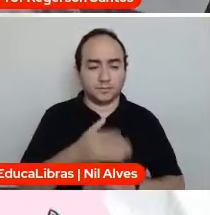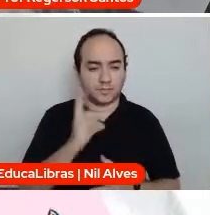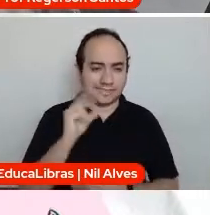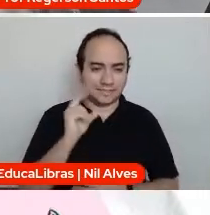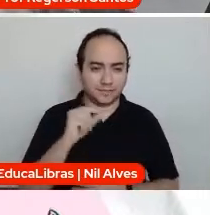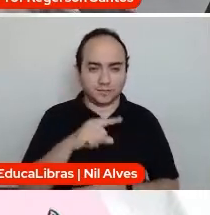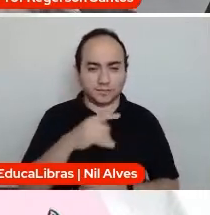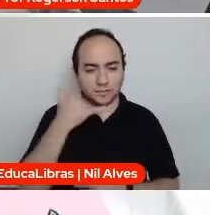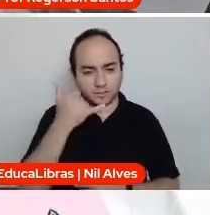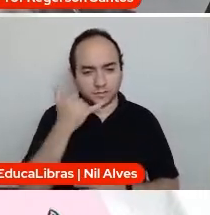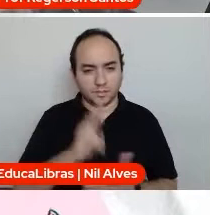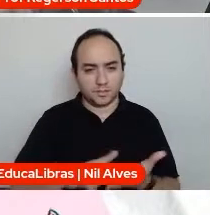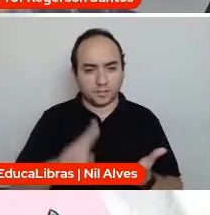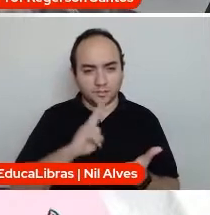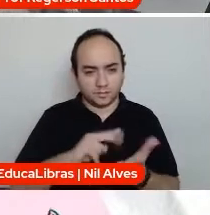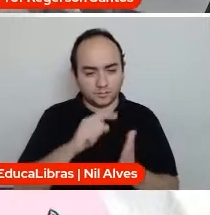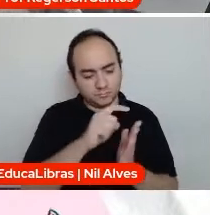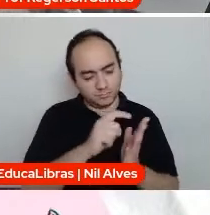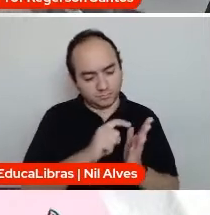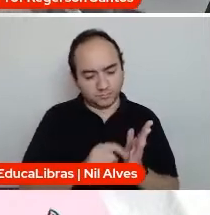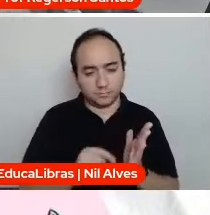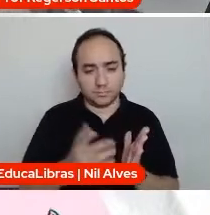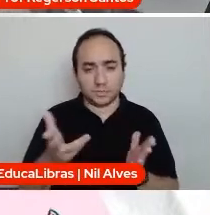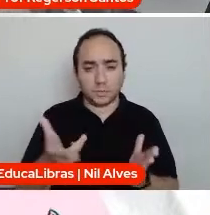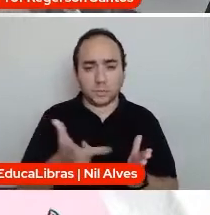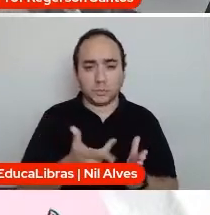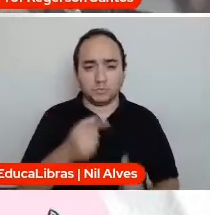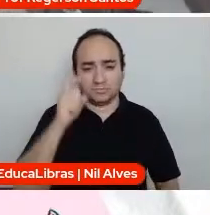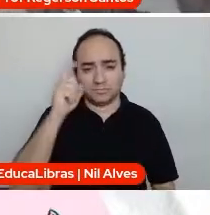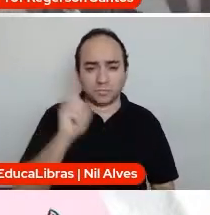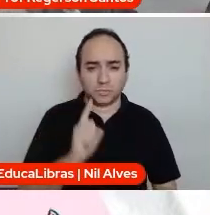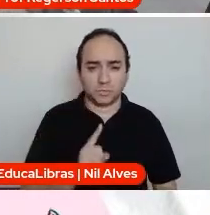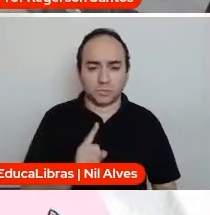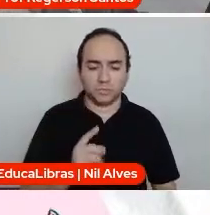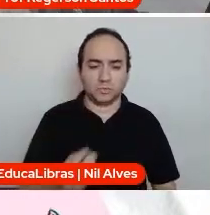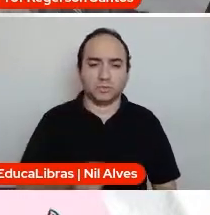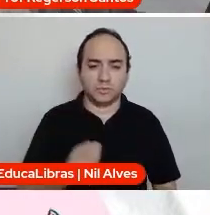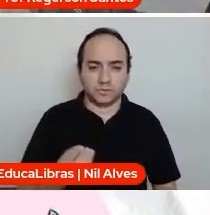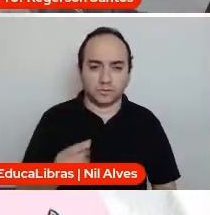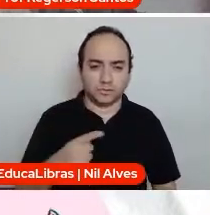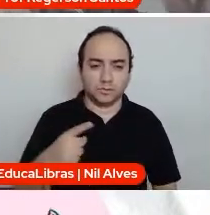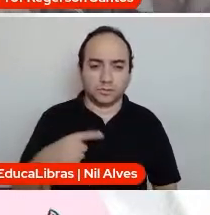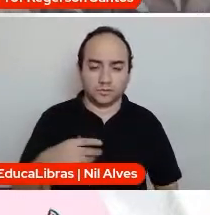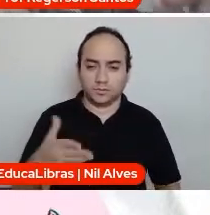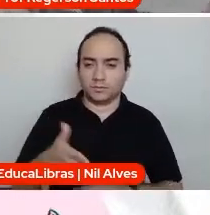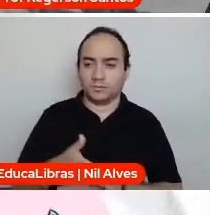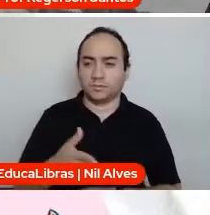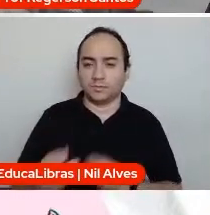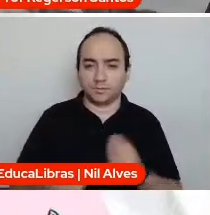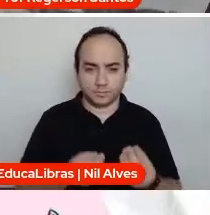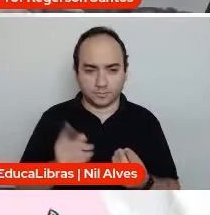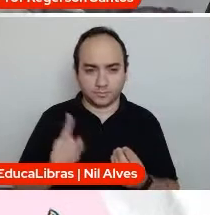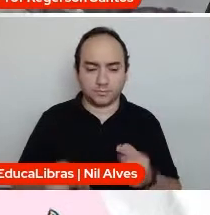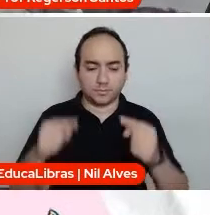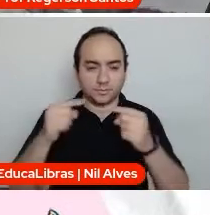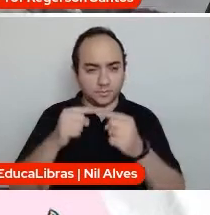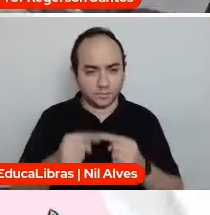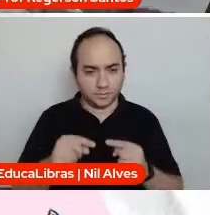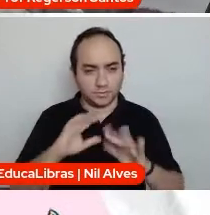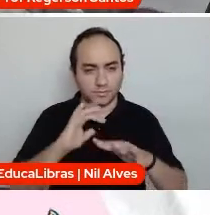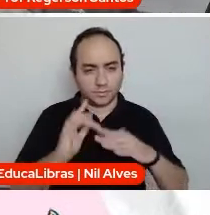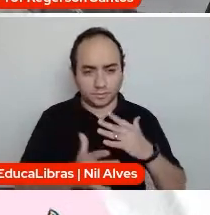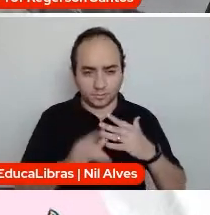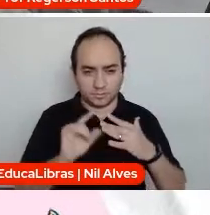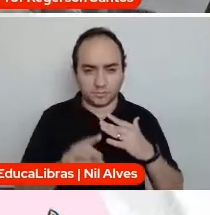de fazer, de usar, não têm o domínio para usar aquela ferramenta para que seja impulsionado, não só na rede social, mas